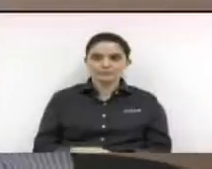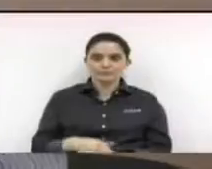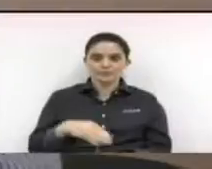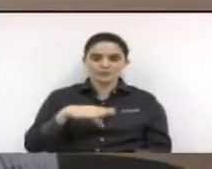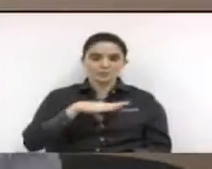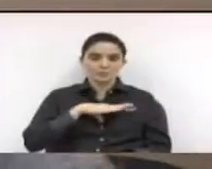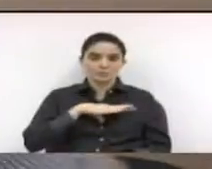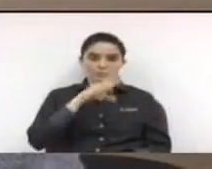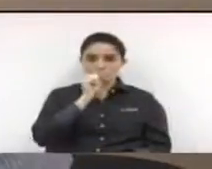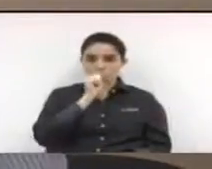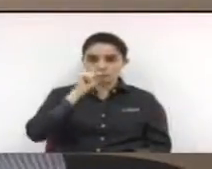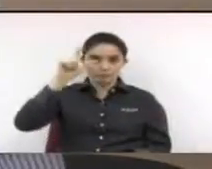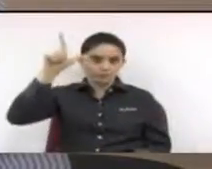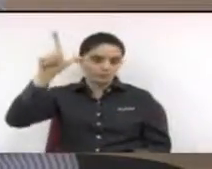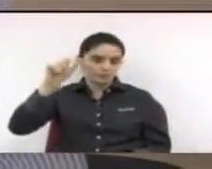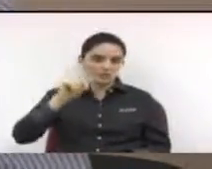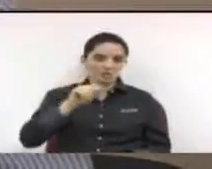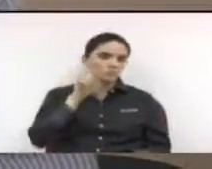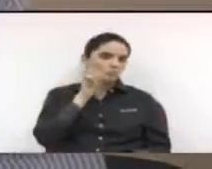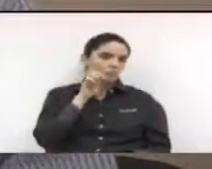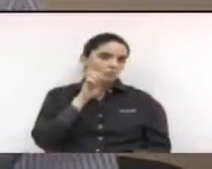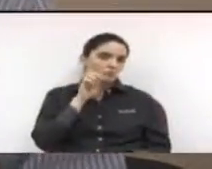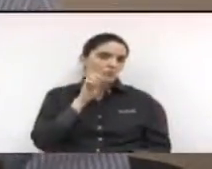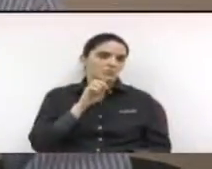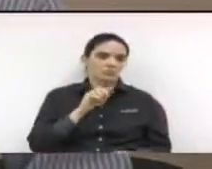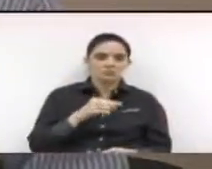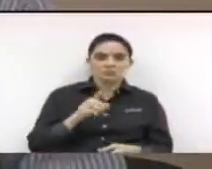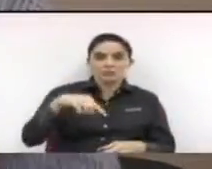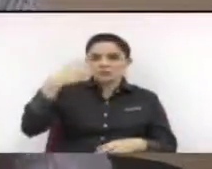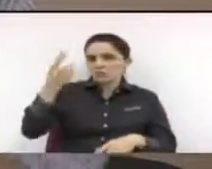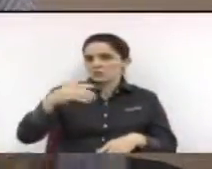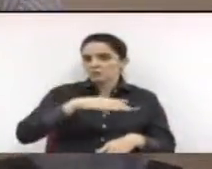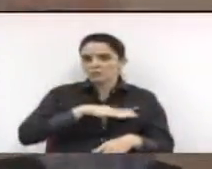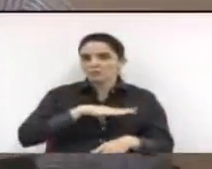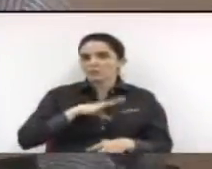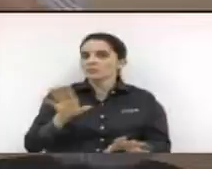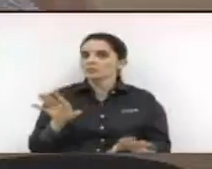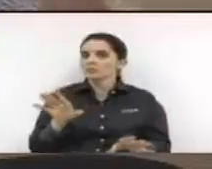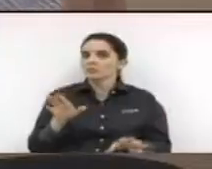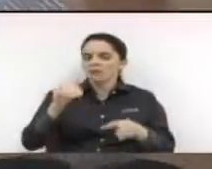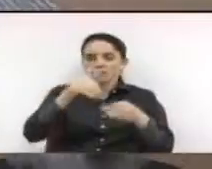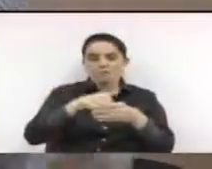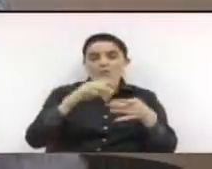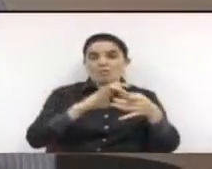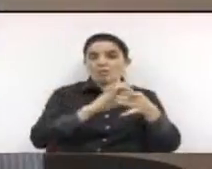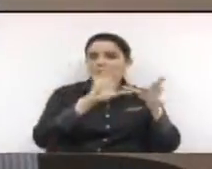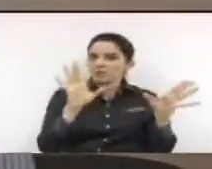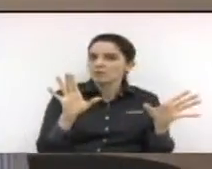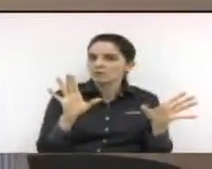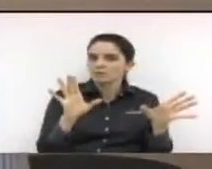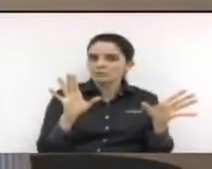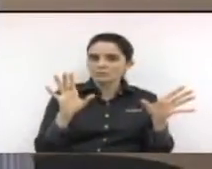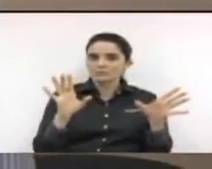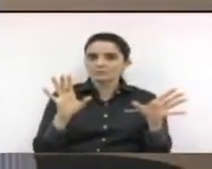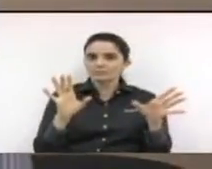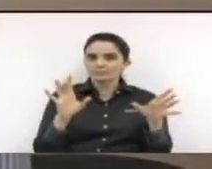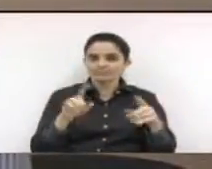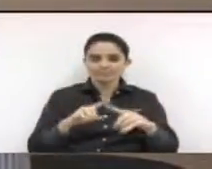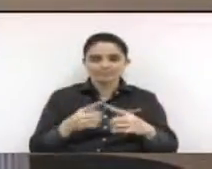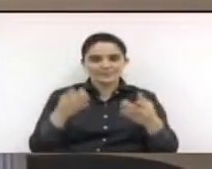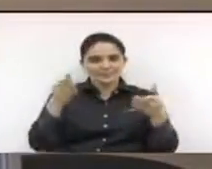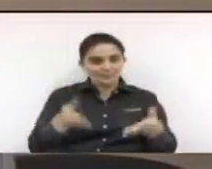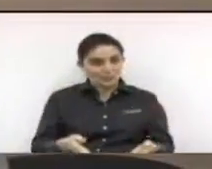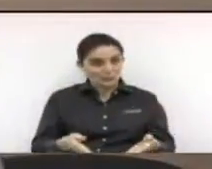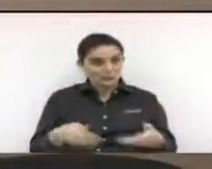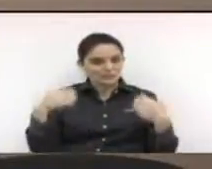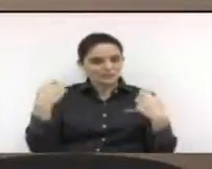outras cidades que foram eleitos também com o voto da cidade. O voto é livre, cada um vota em quem quer, mas nessa